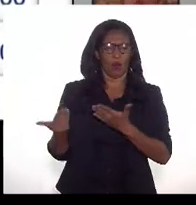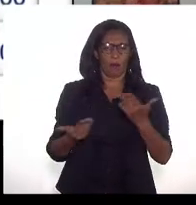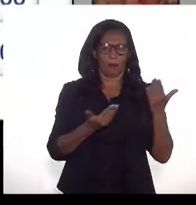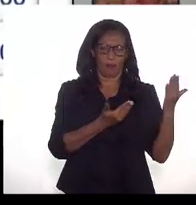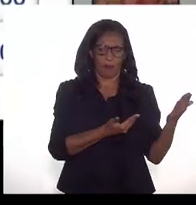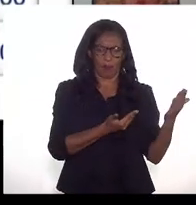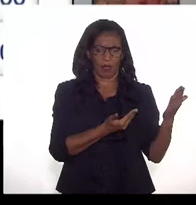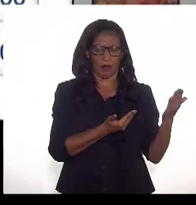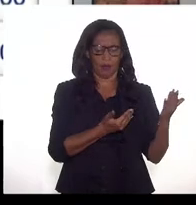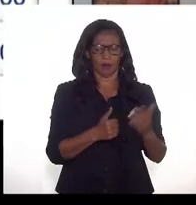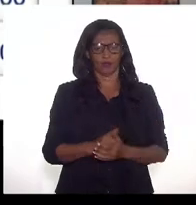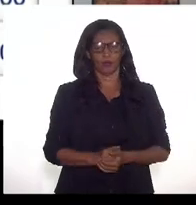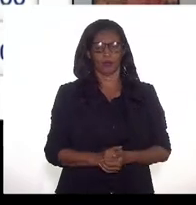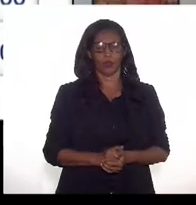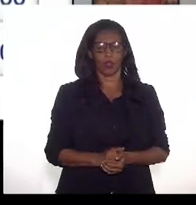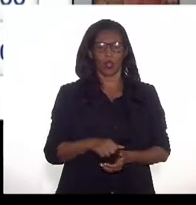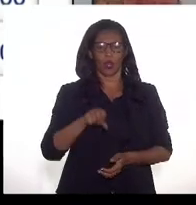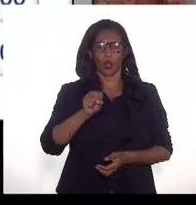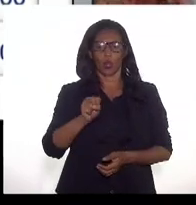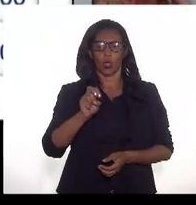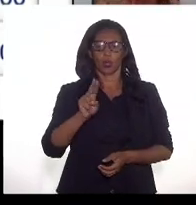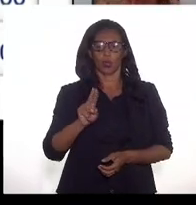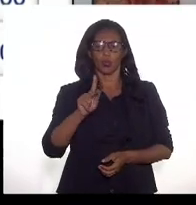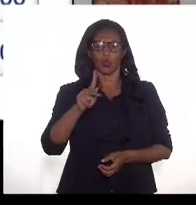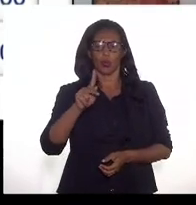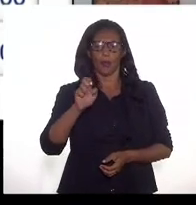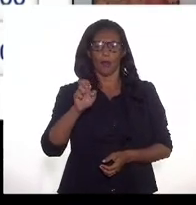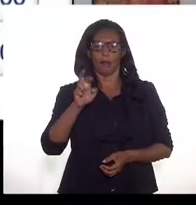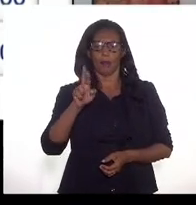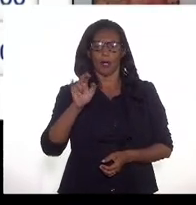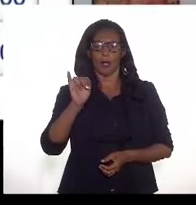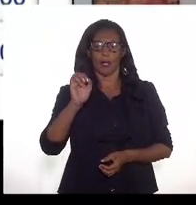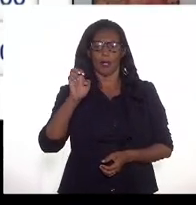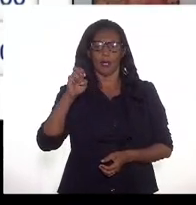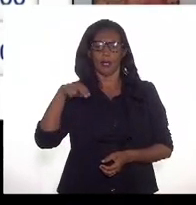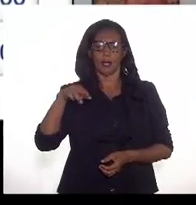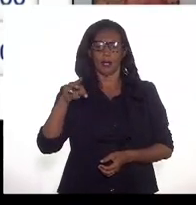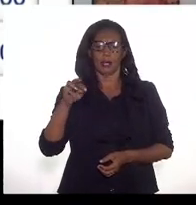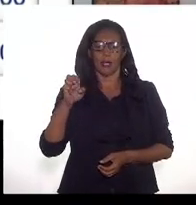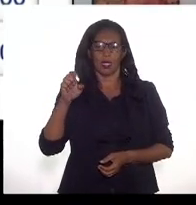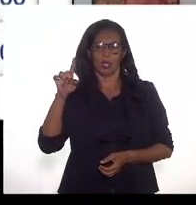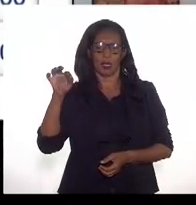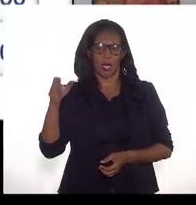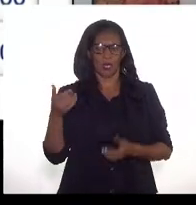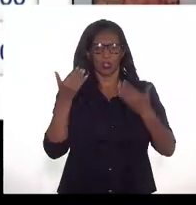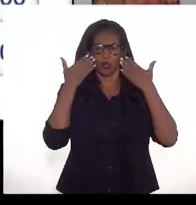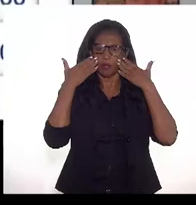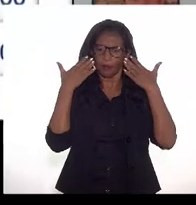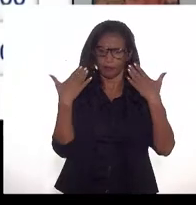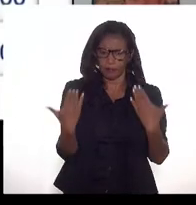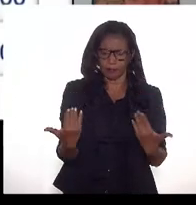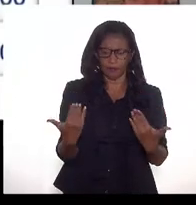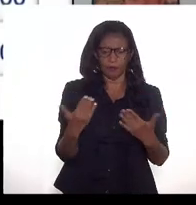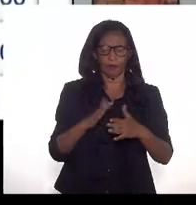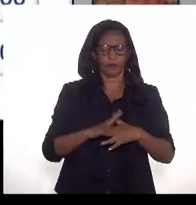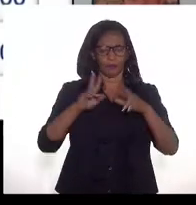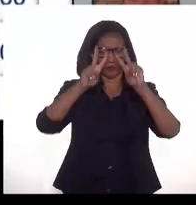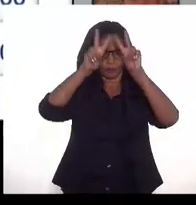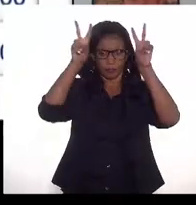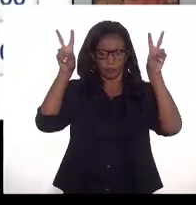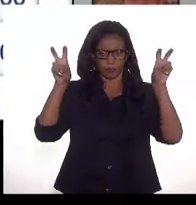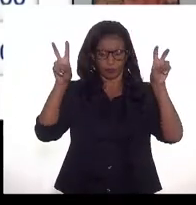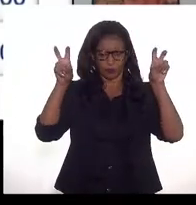superintendente de desenvolvimento da produção, Mariana Cavadinha, que vai fazer a apresentação sobre a